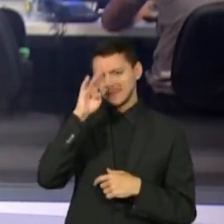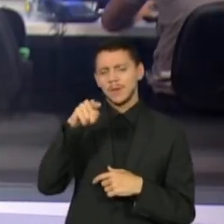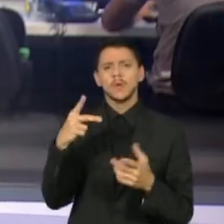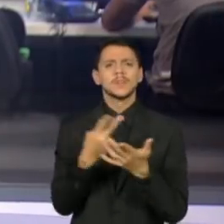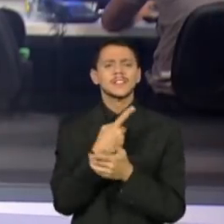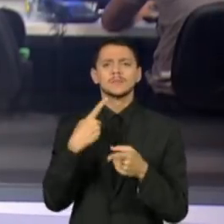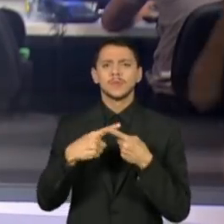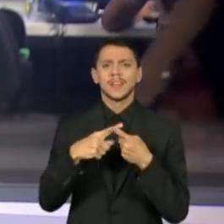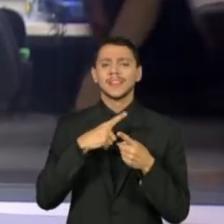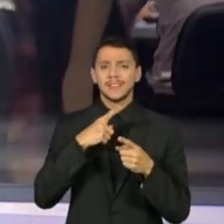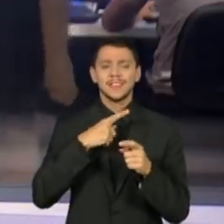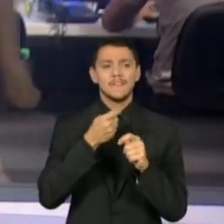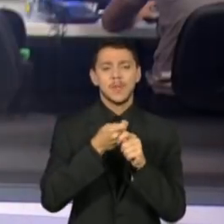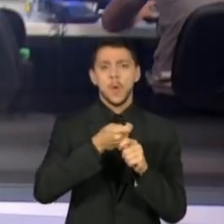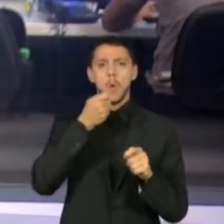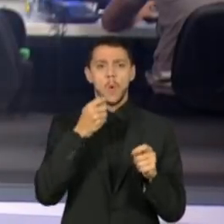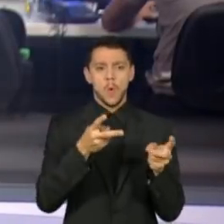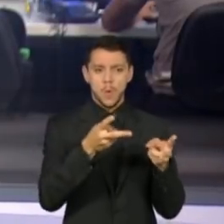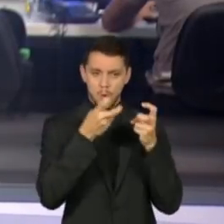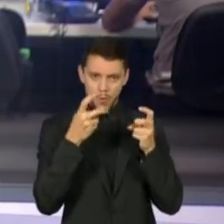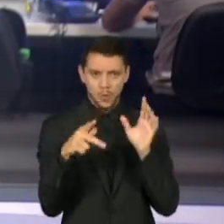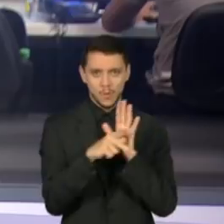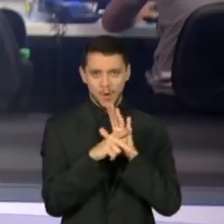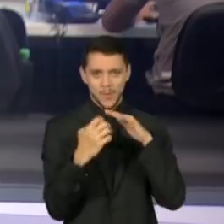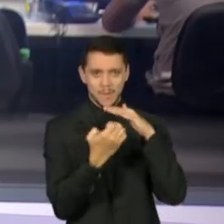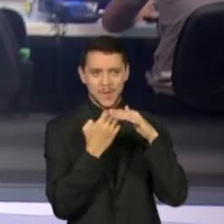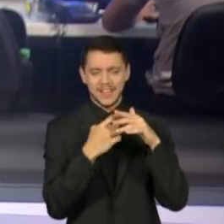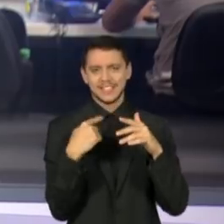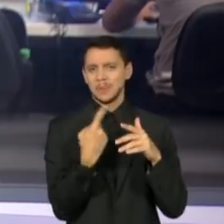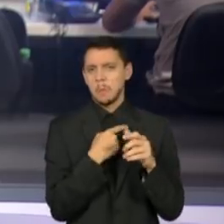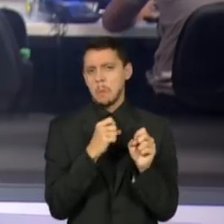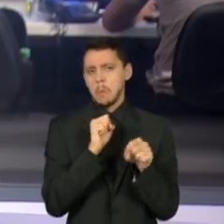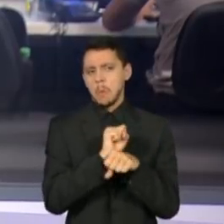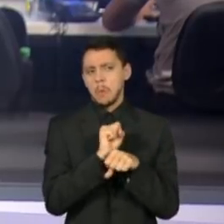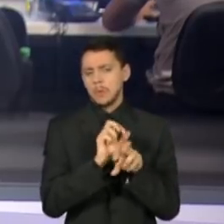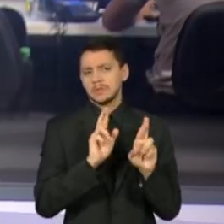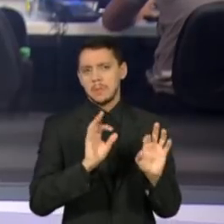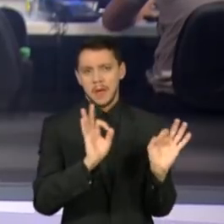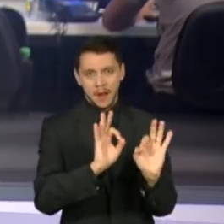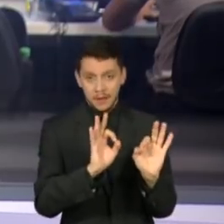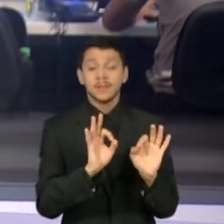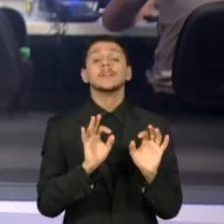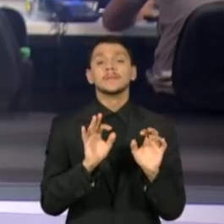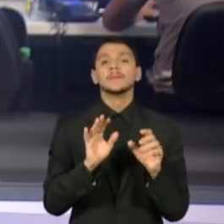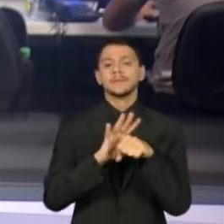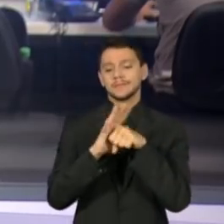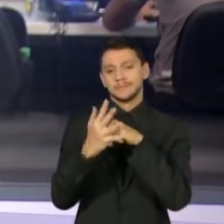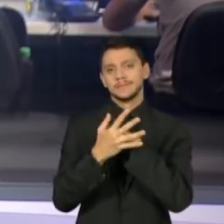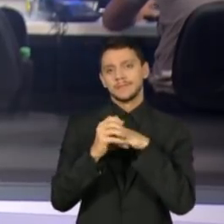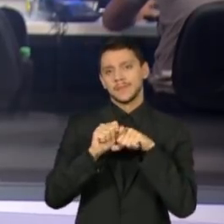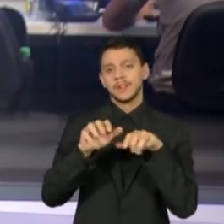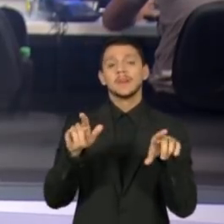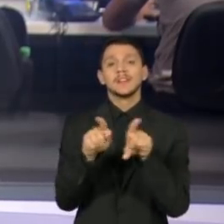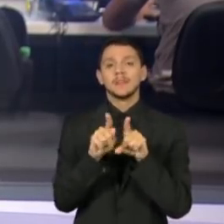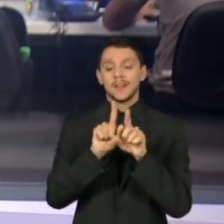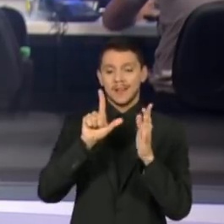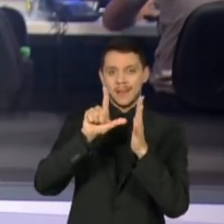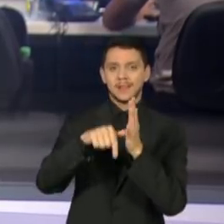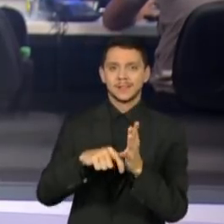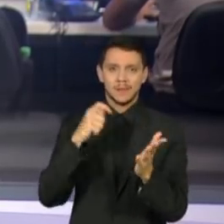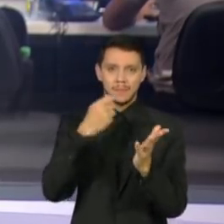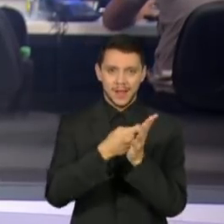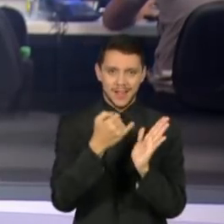empresas com a retomada da economia e ainda houve a redução dos adiamentos de pagamentos dos tributos que